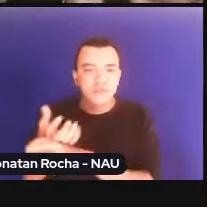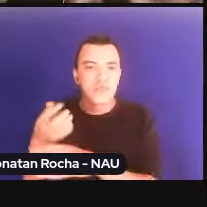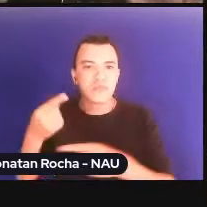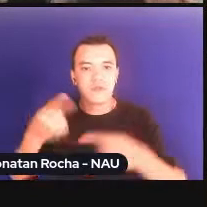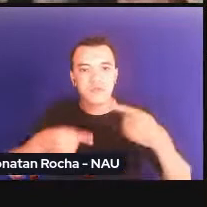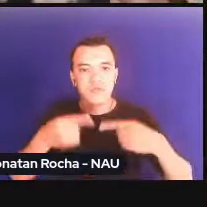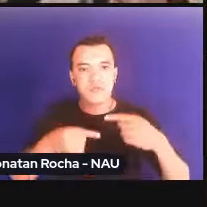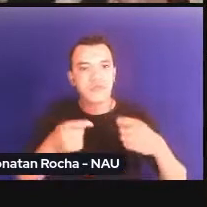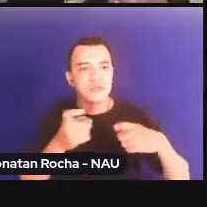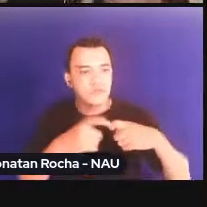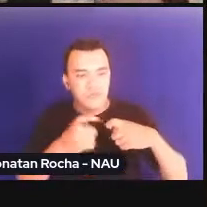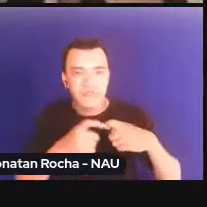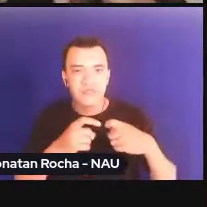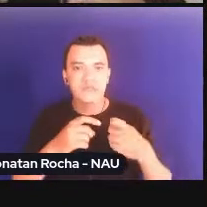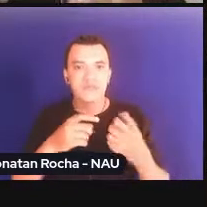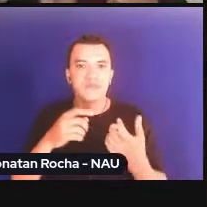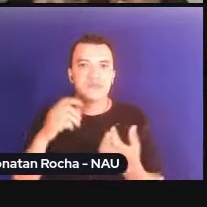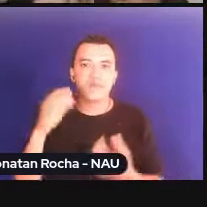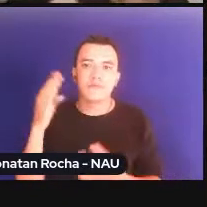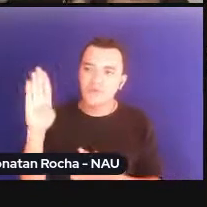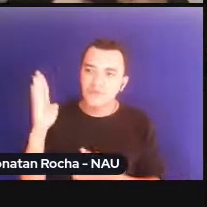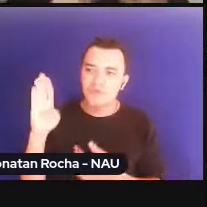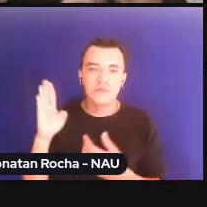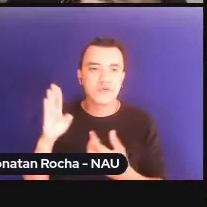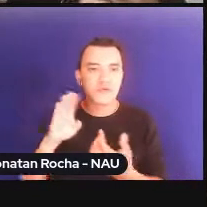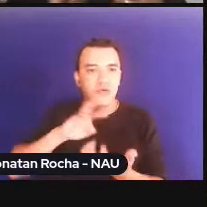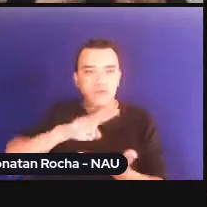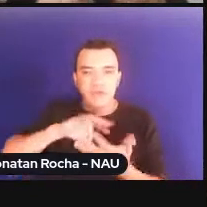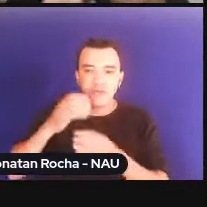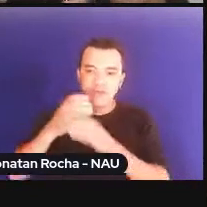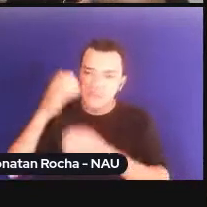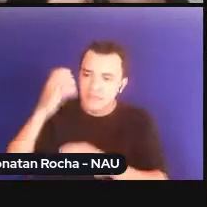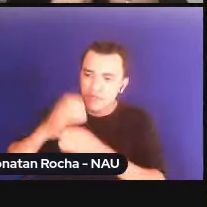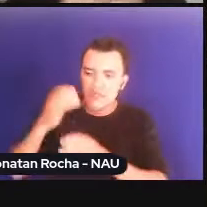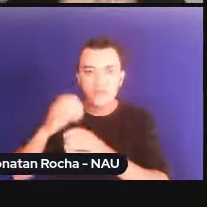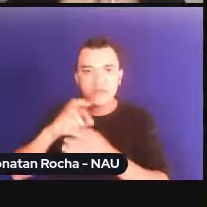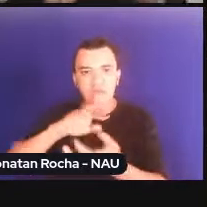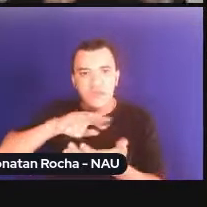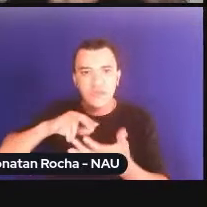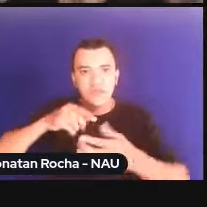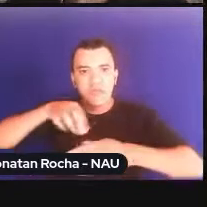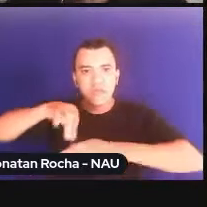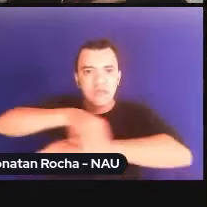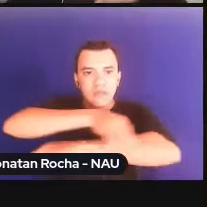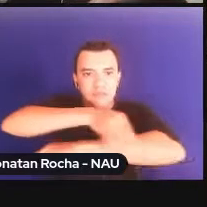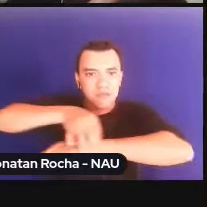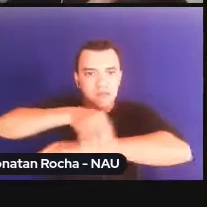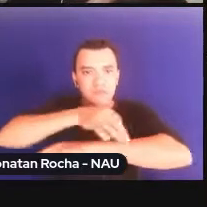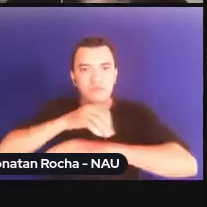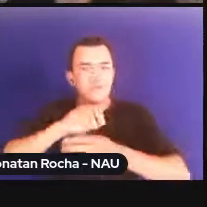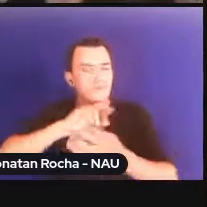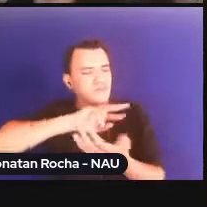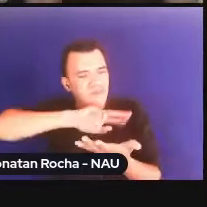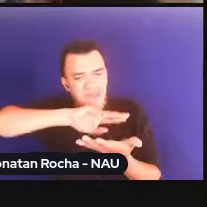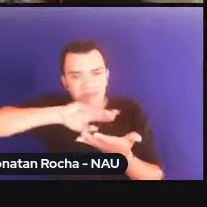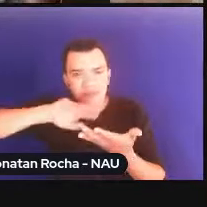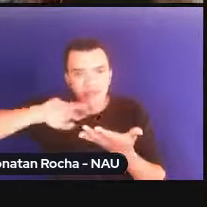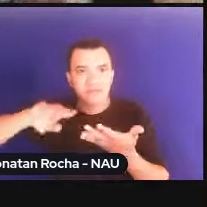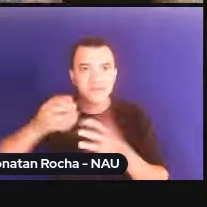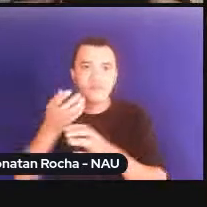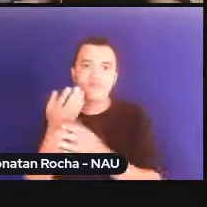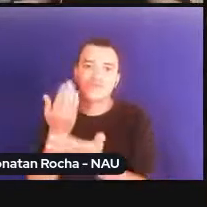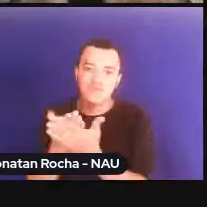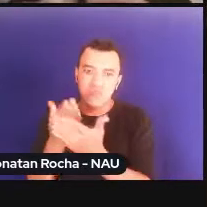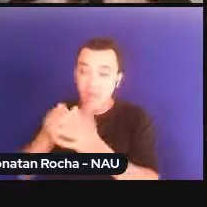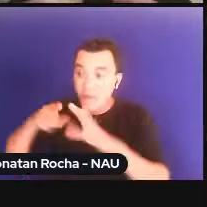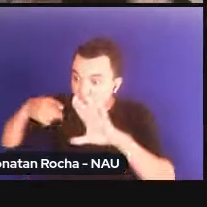medicina, da biologia, das engenharias, da arquitetura, etc. E compreender